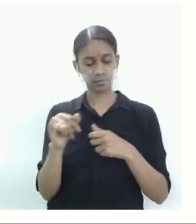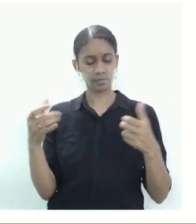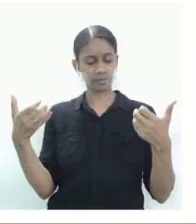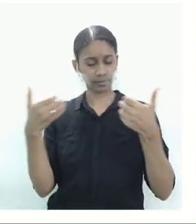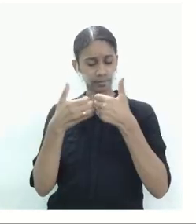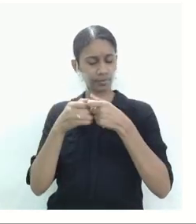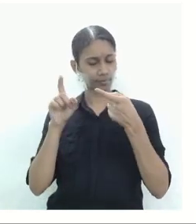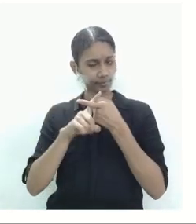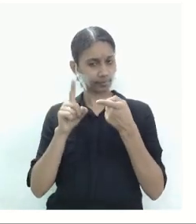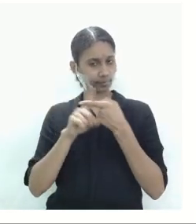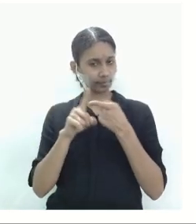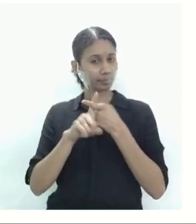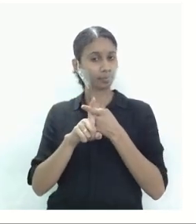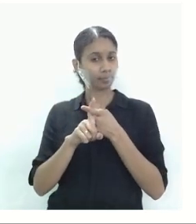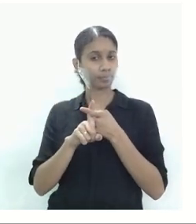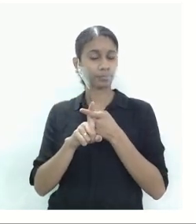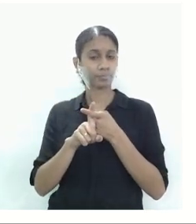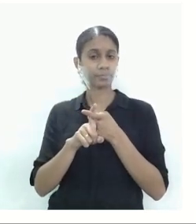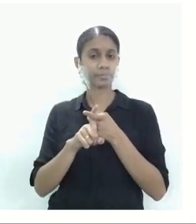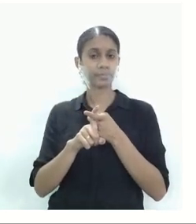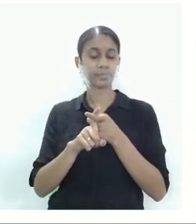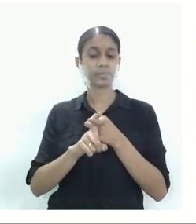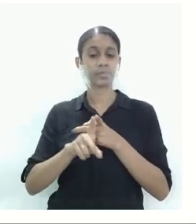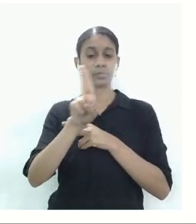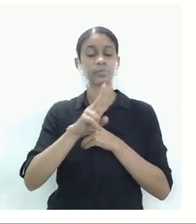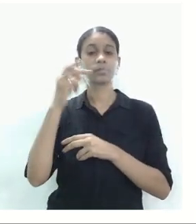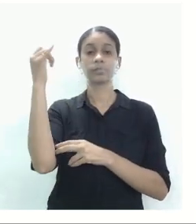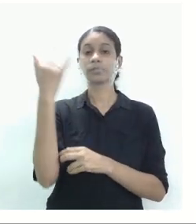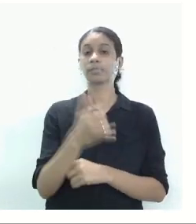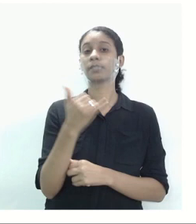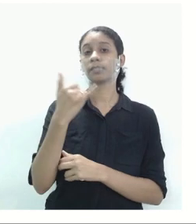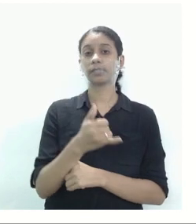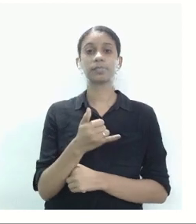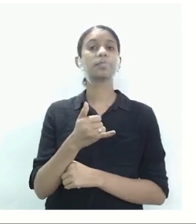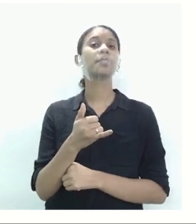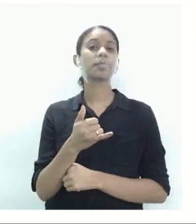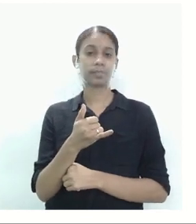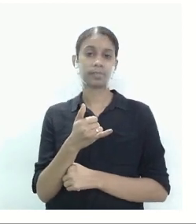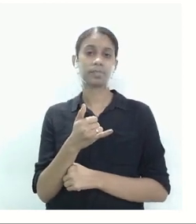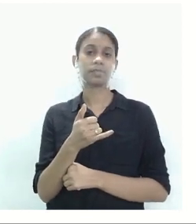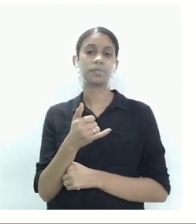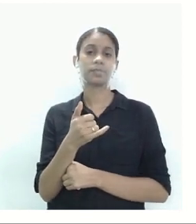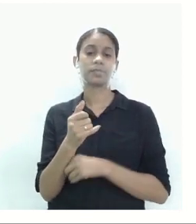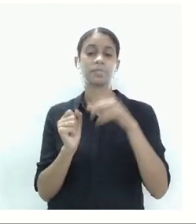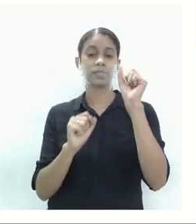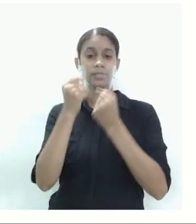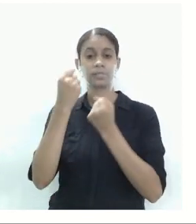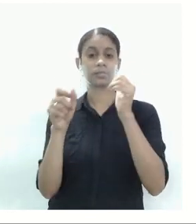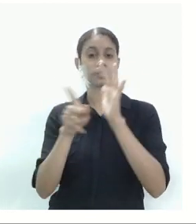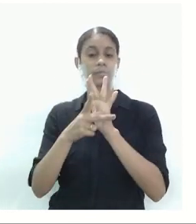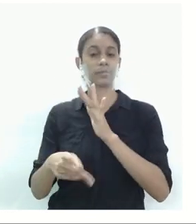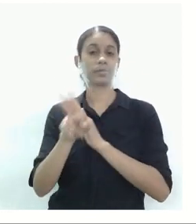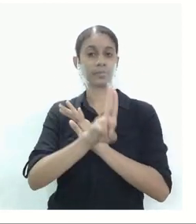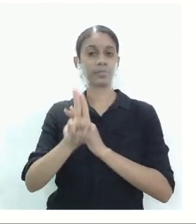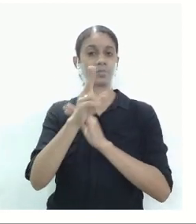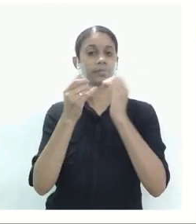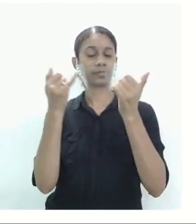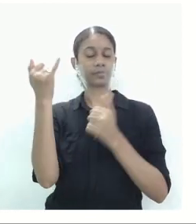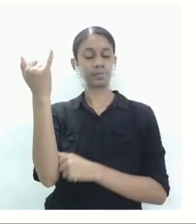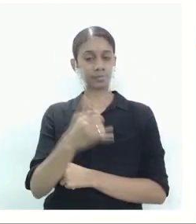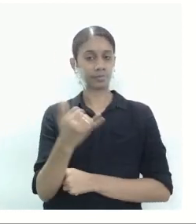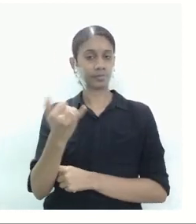também dos recursos energéticos das linhas de transmissão das questões de